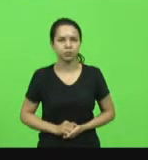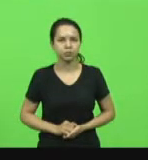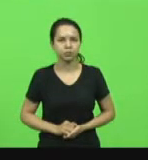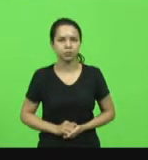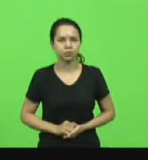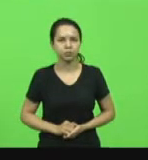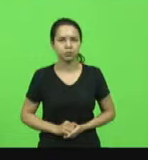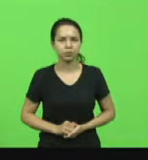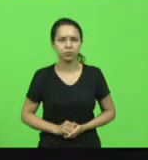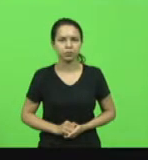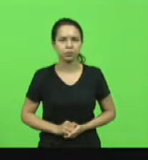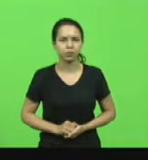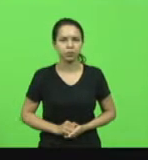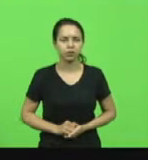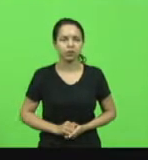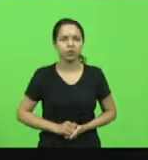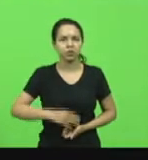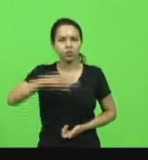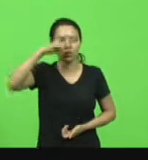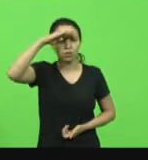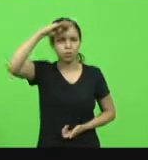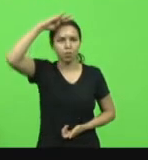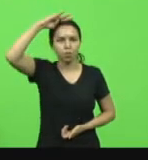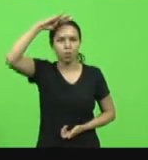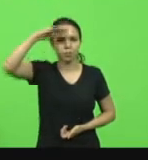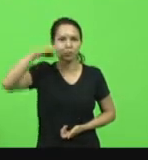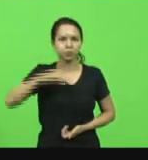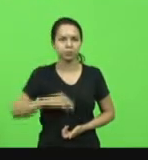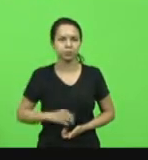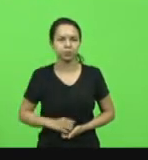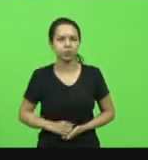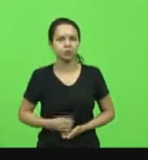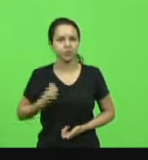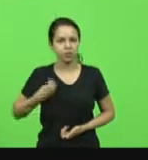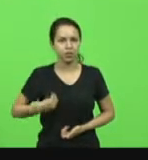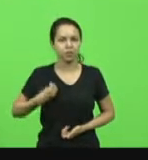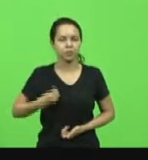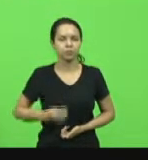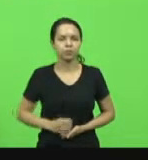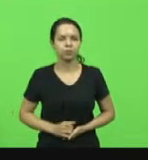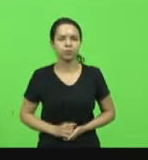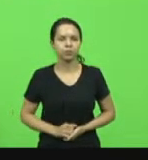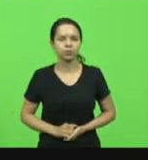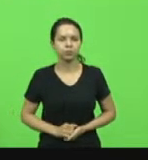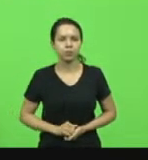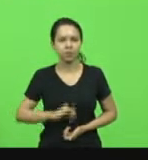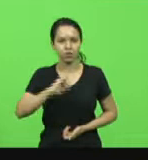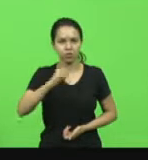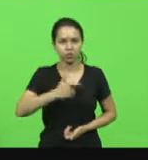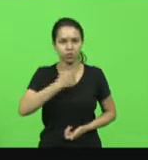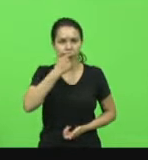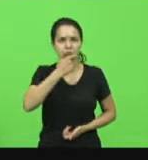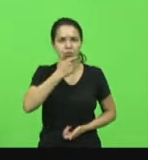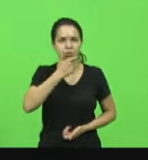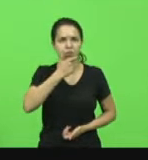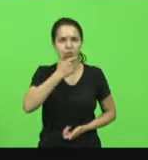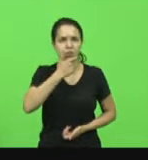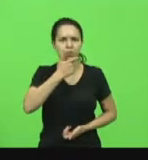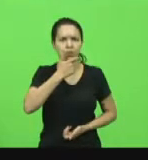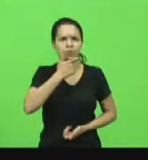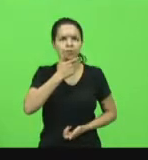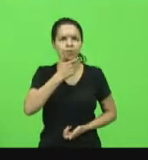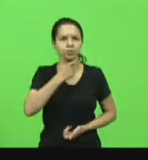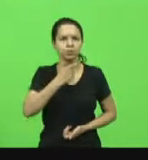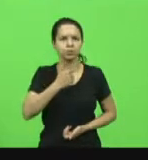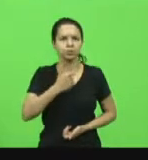Deputado Jean Kuma. Presente, senhor presidente. Deputado Jerry Comper. Vai ser para a semana que vem, daí,